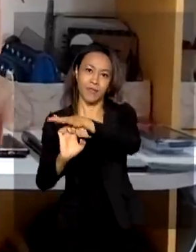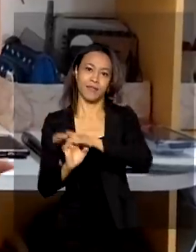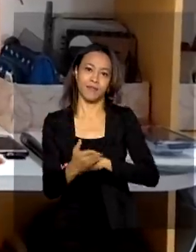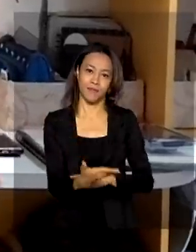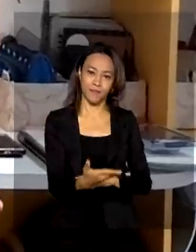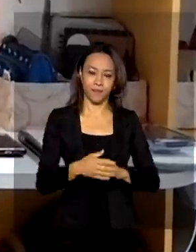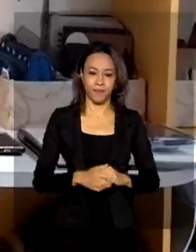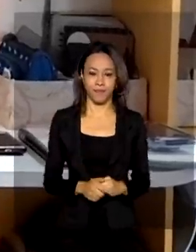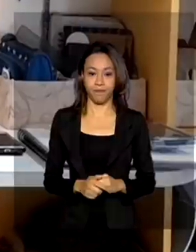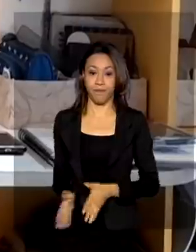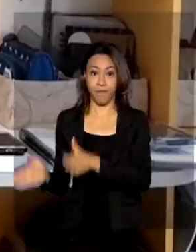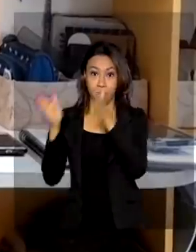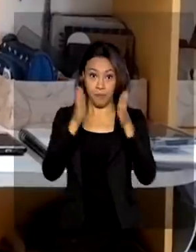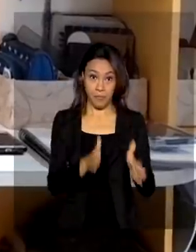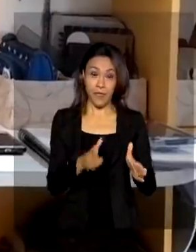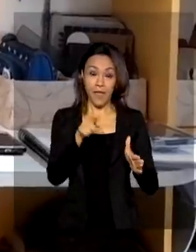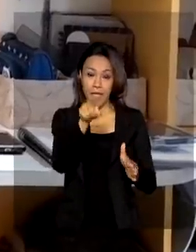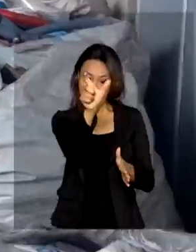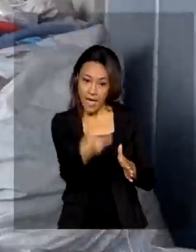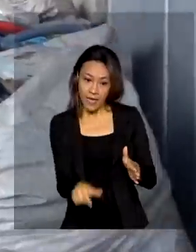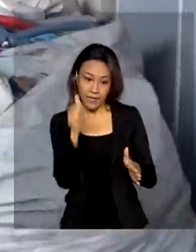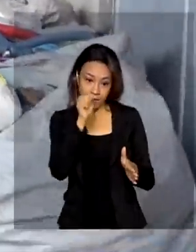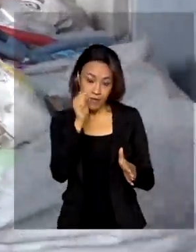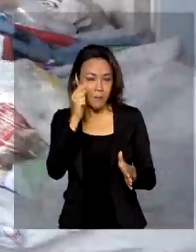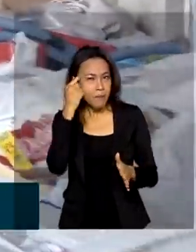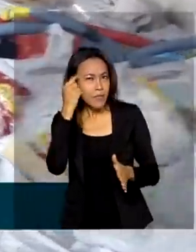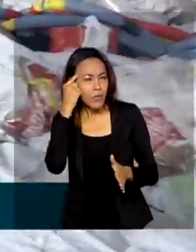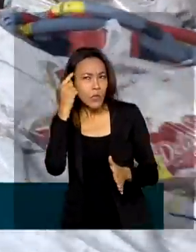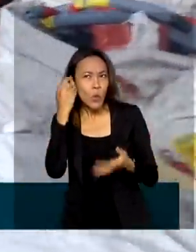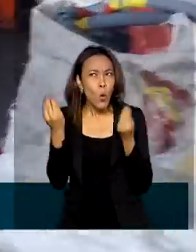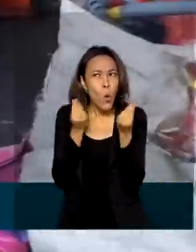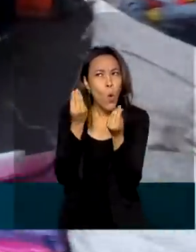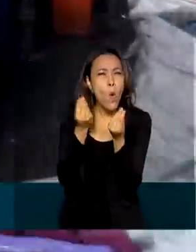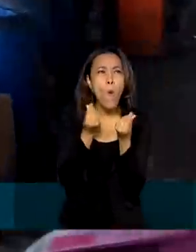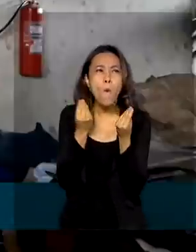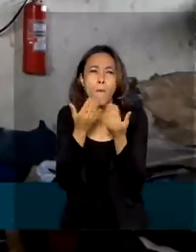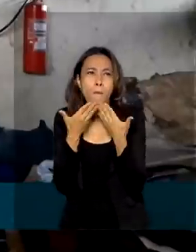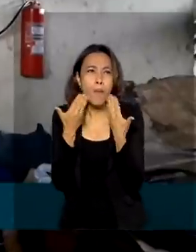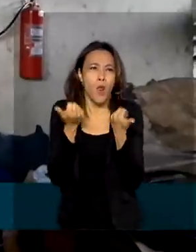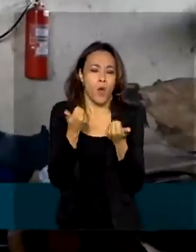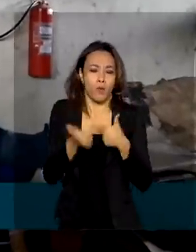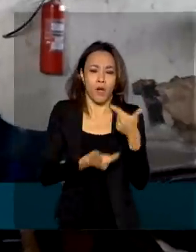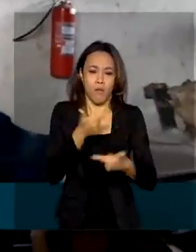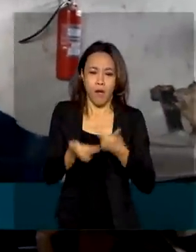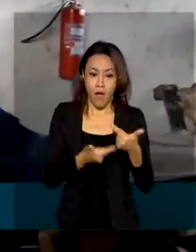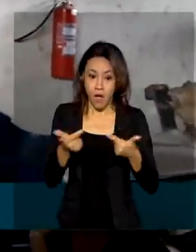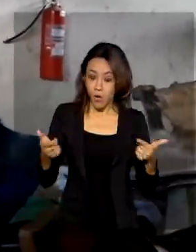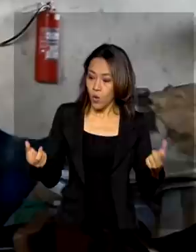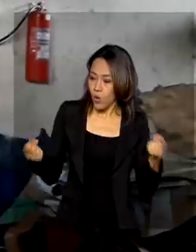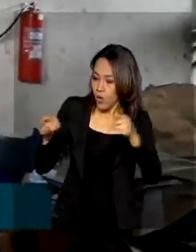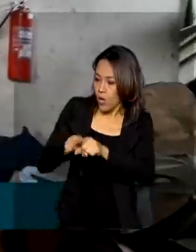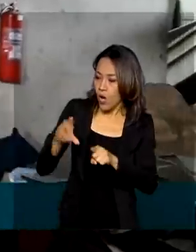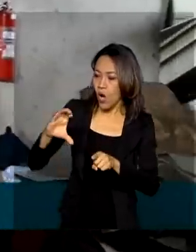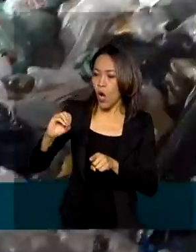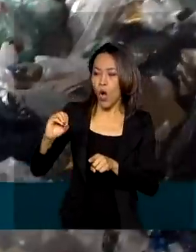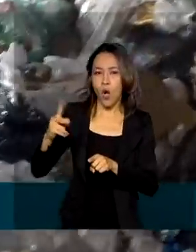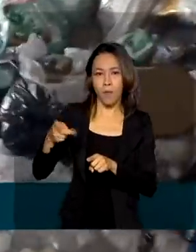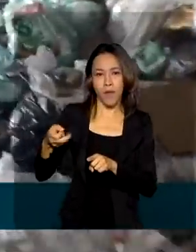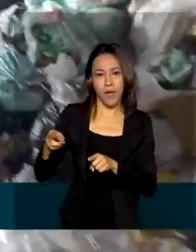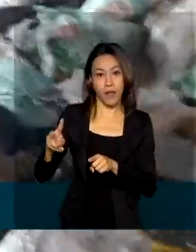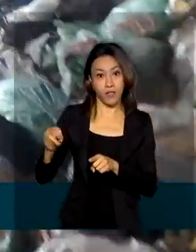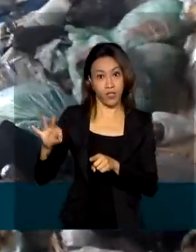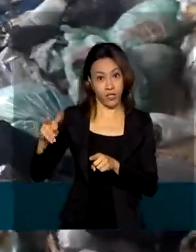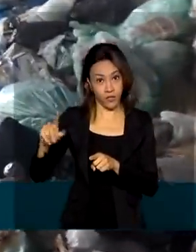A startup pensada pela Emily quer melhorar o trabalho de catadores conectando cooperativas de reciclagem